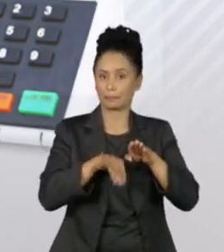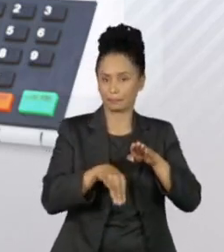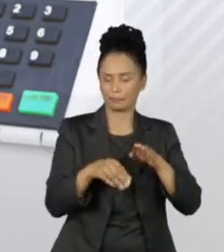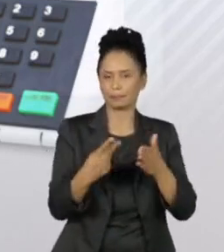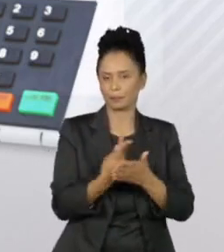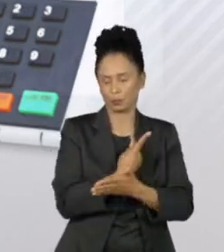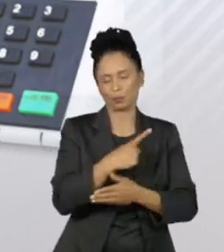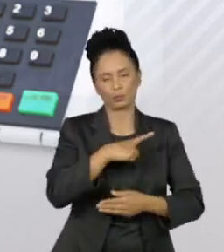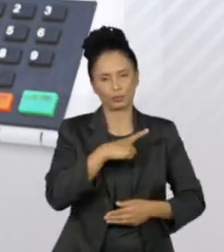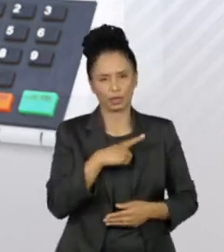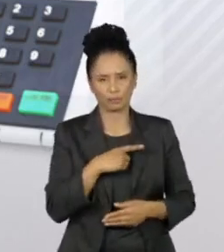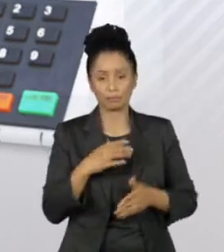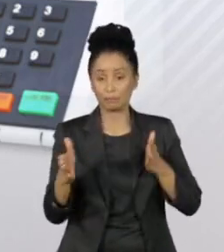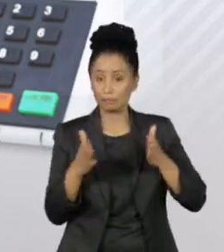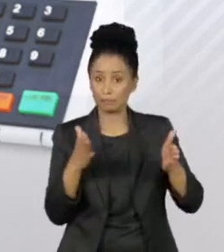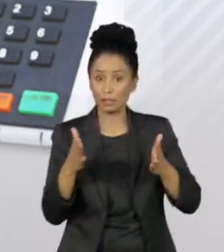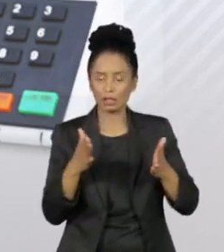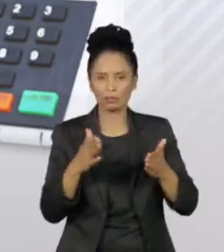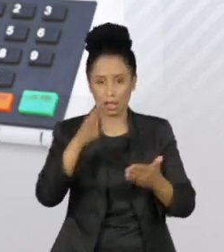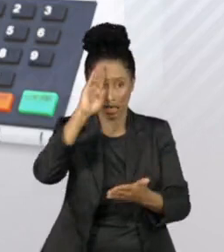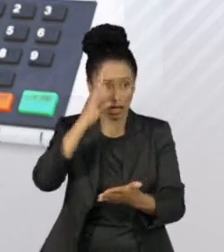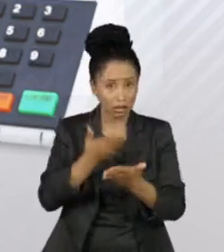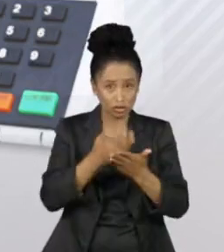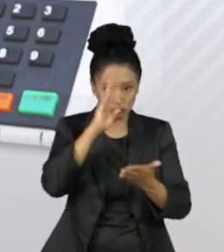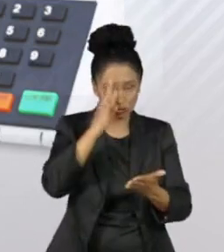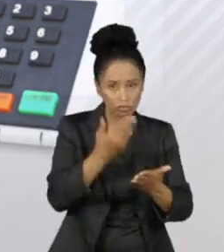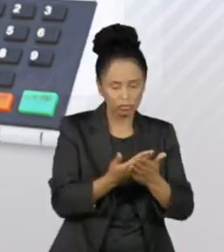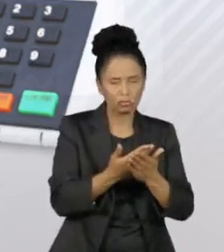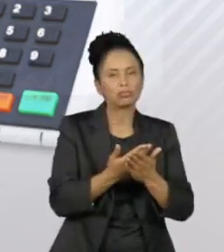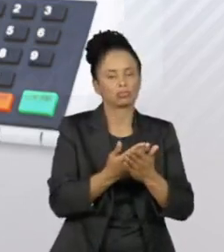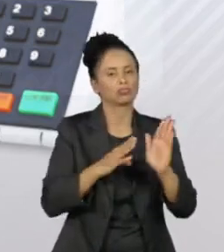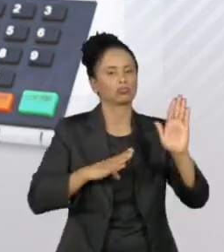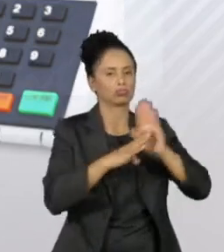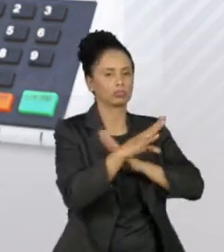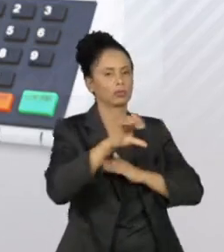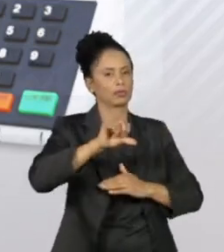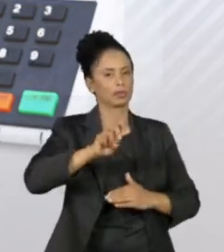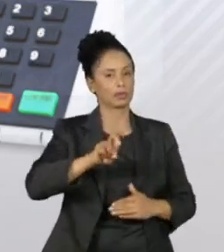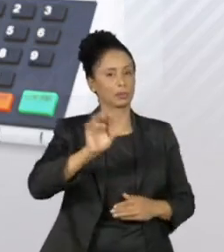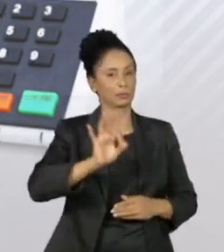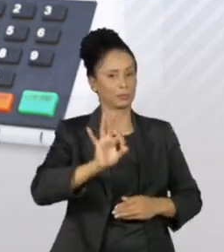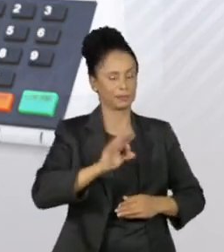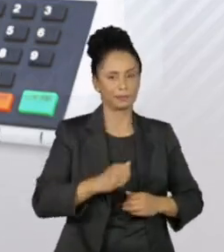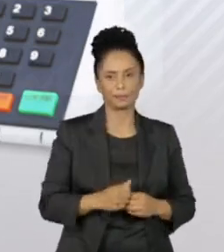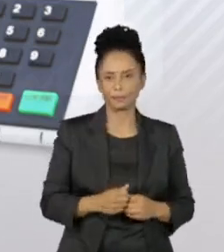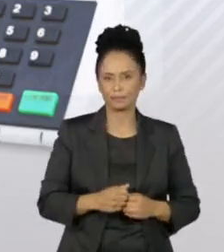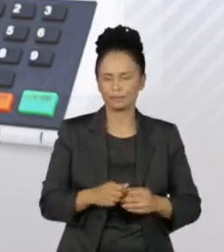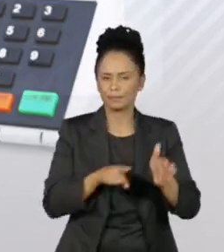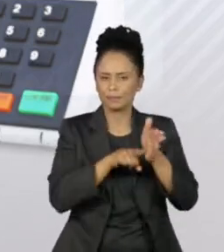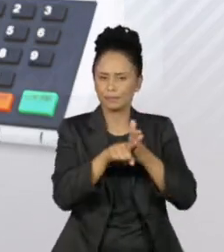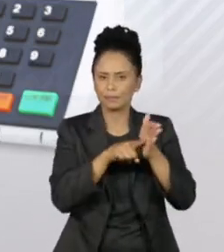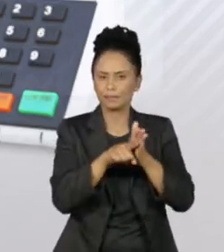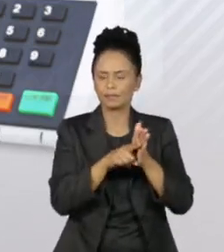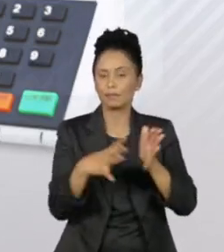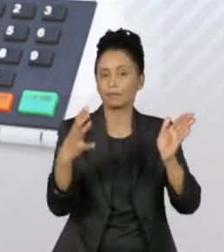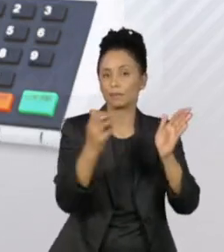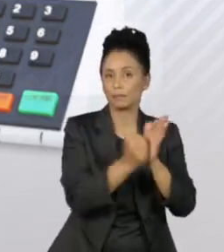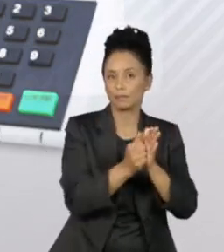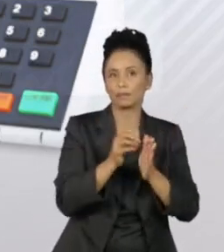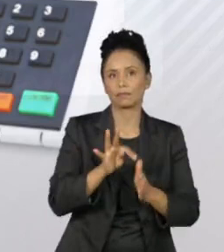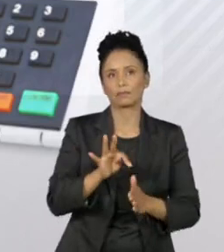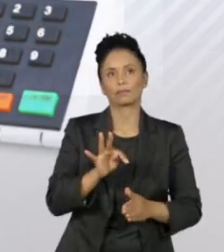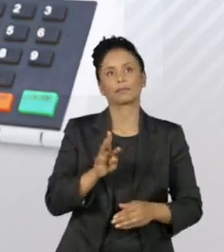menos, com intervalo de confiança superior a 95%. O levantamento está registrado no Tribunal Regional